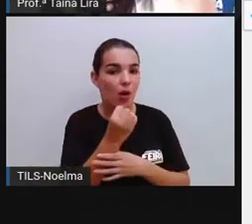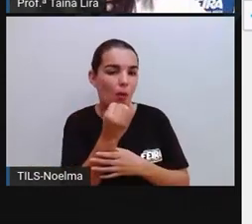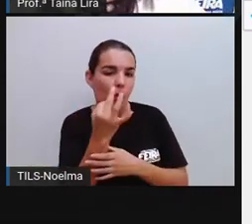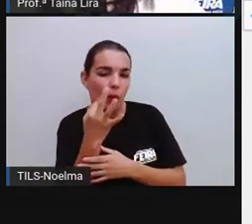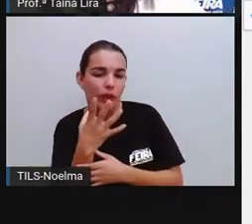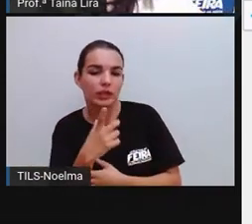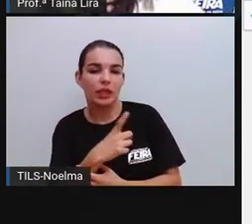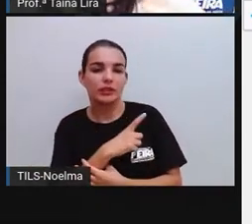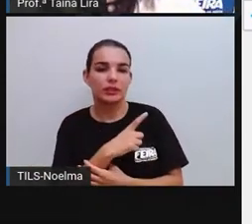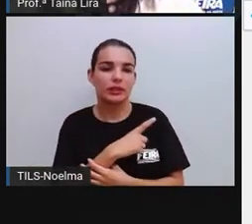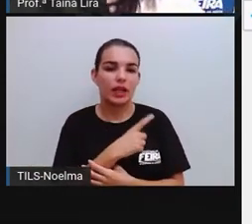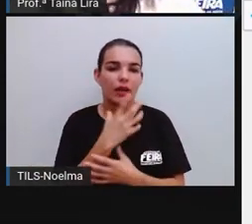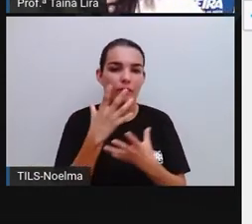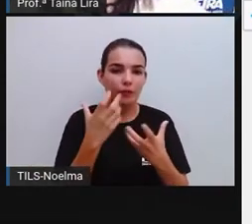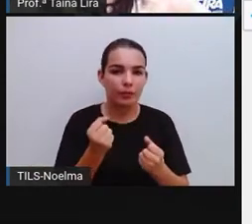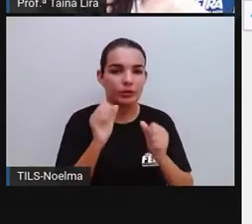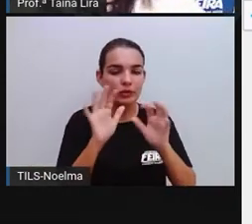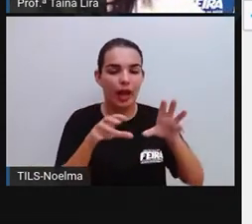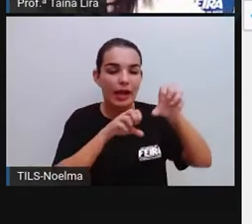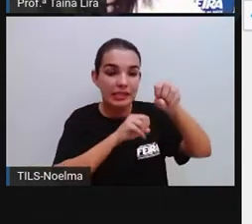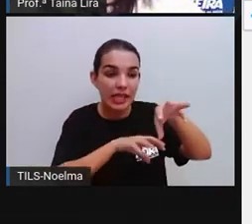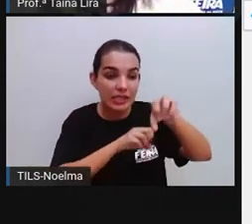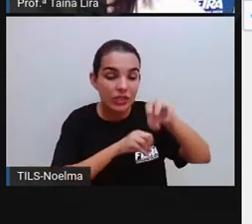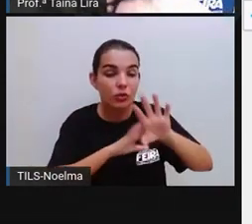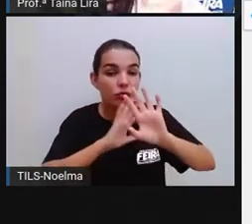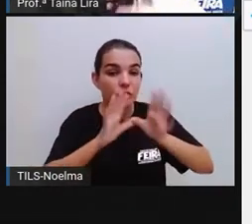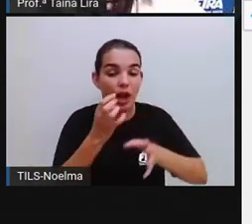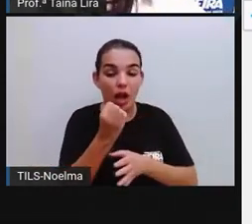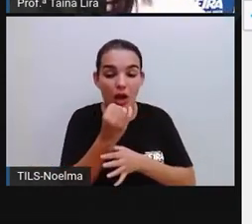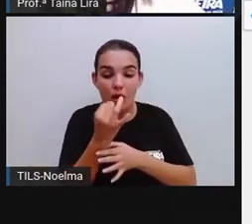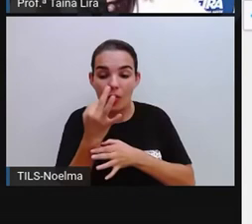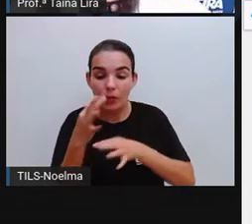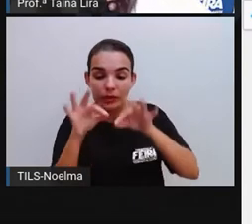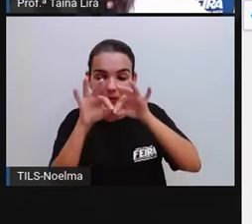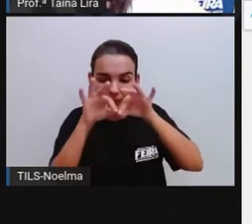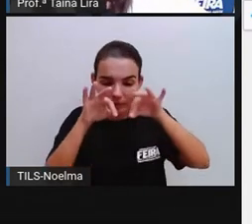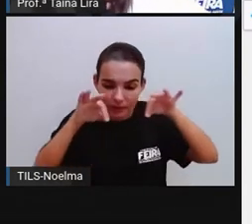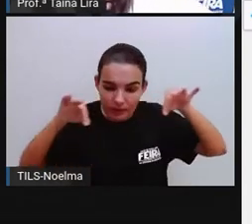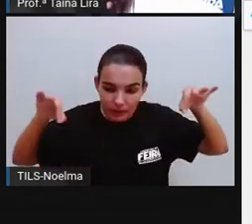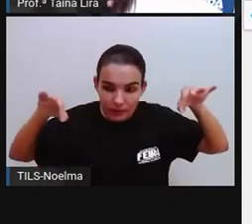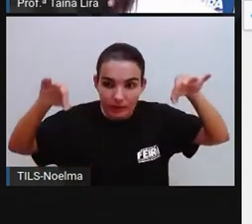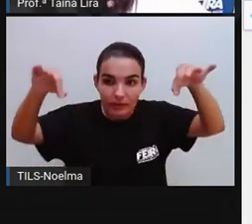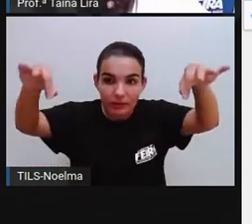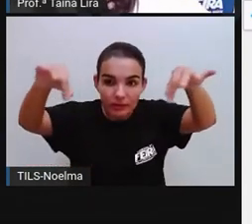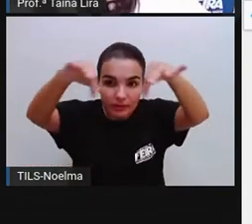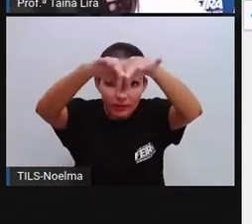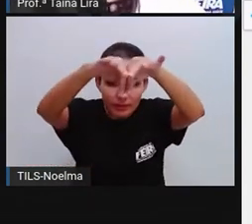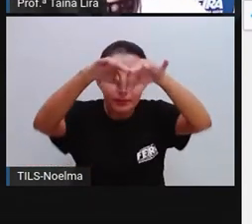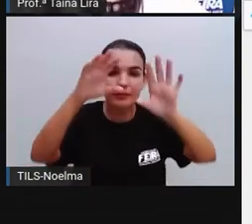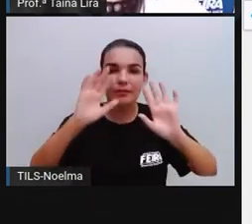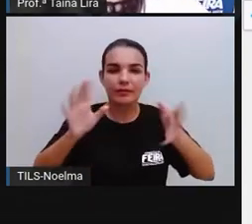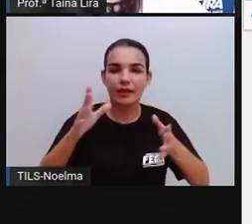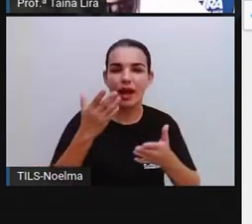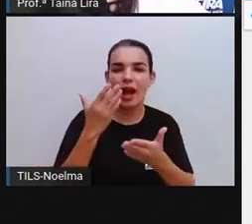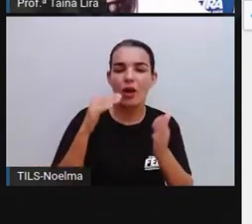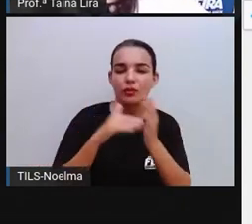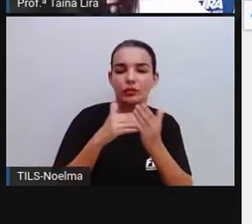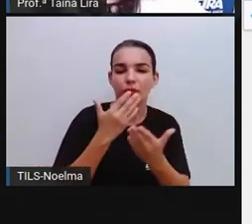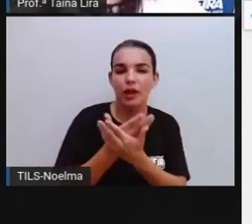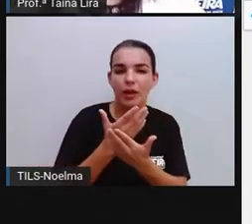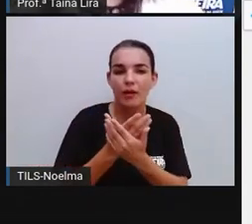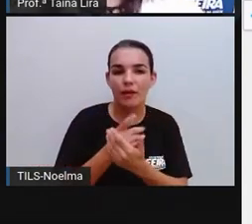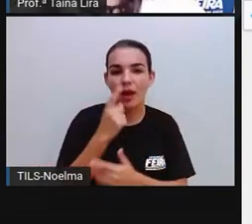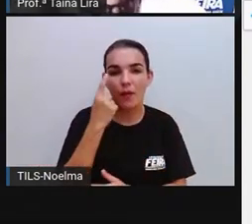Então, a Pró também já ensinou como é que conta as arestas. Inclusive, Pró, na última aula, falou que foi uma